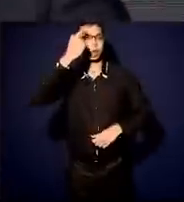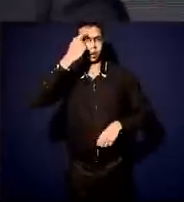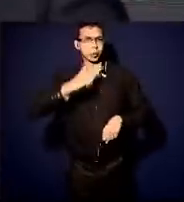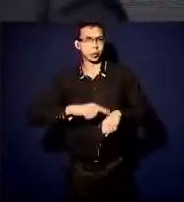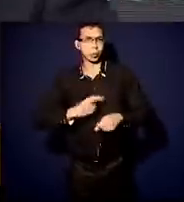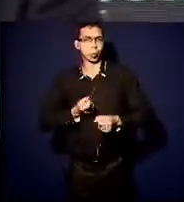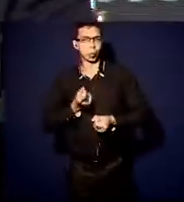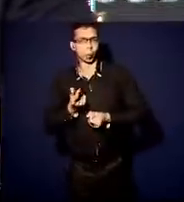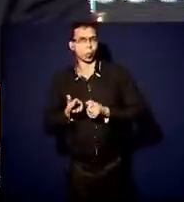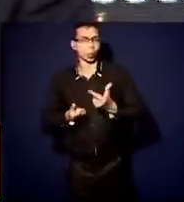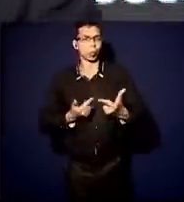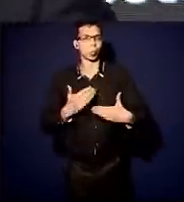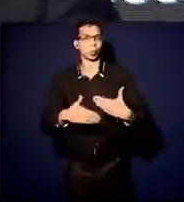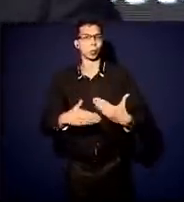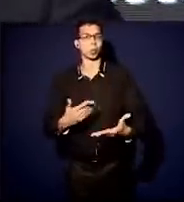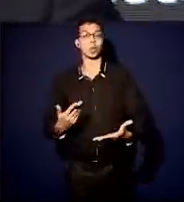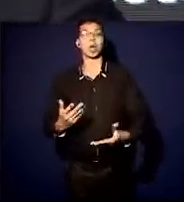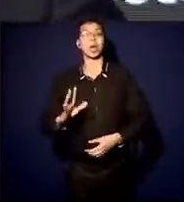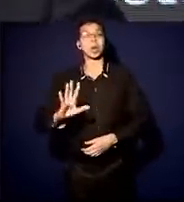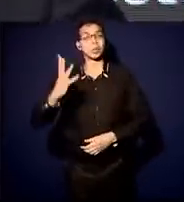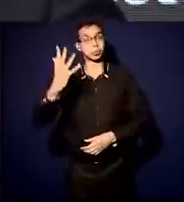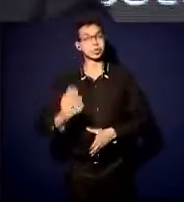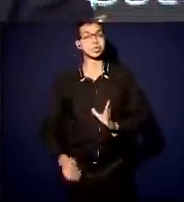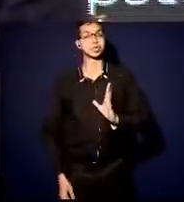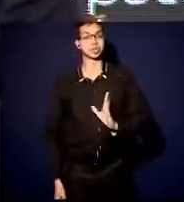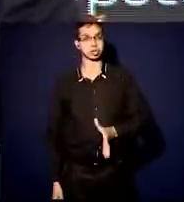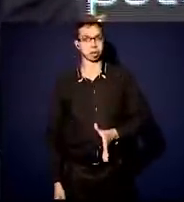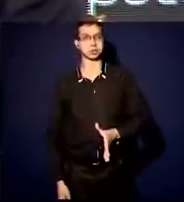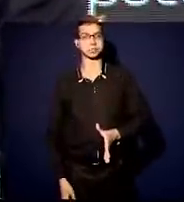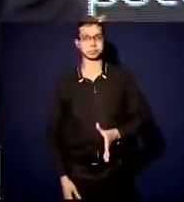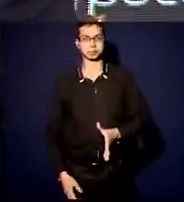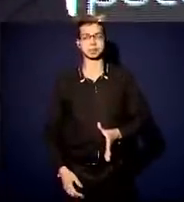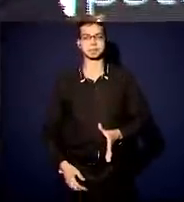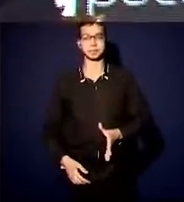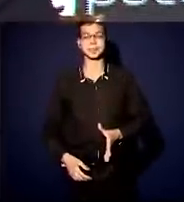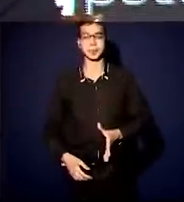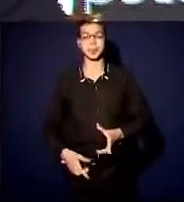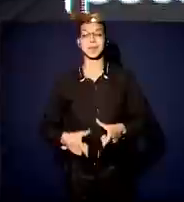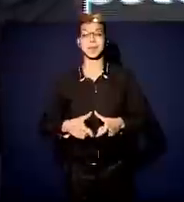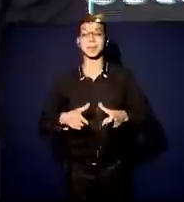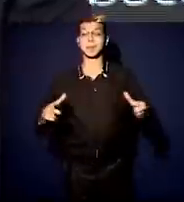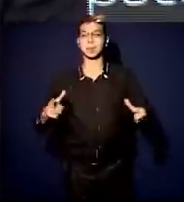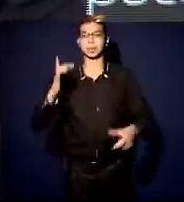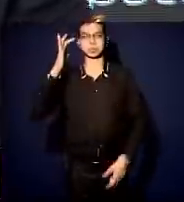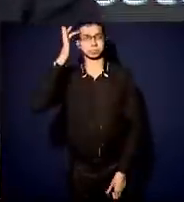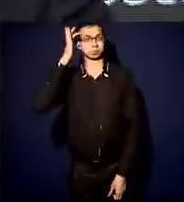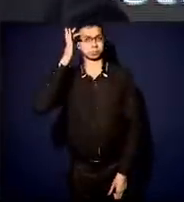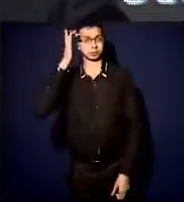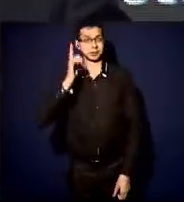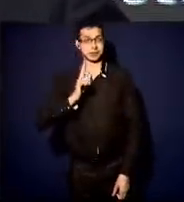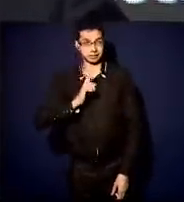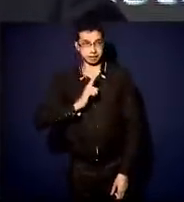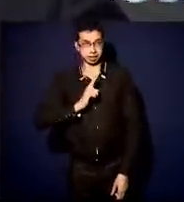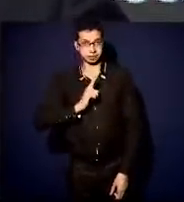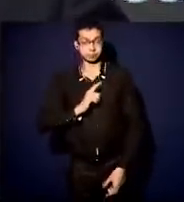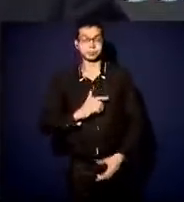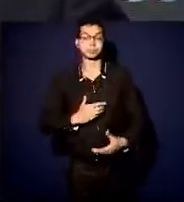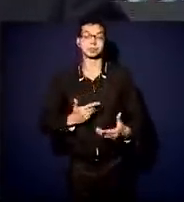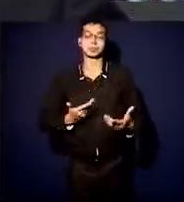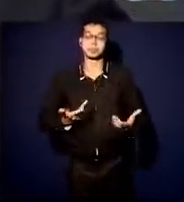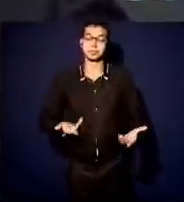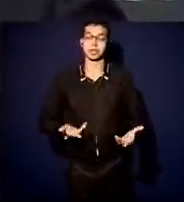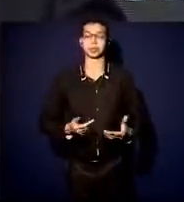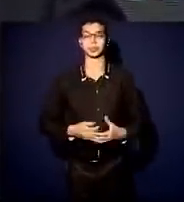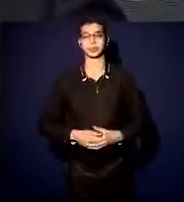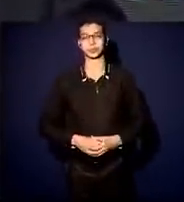e já está acontecendo isso, a grande maioria que tem o bom senso vai procurar, obviamente, aqueles que